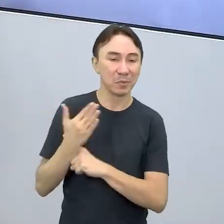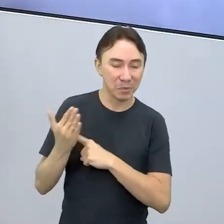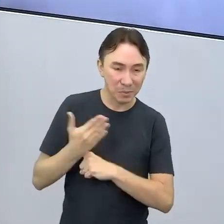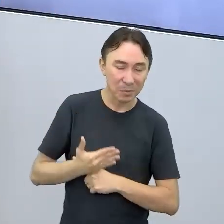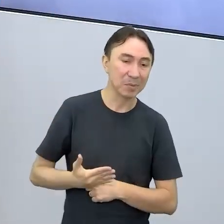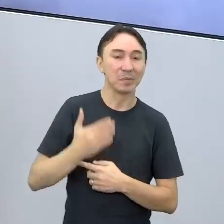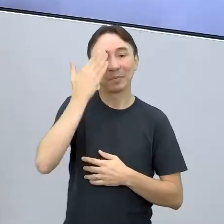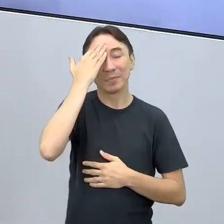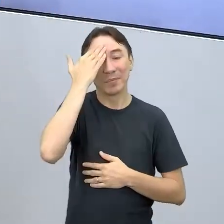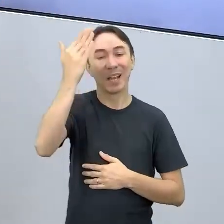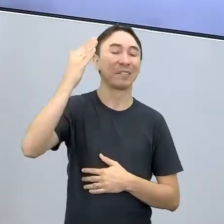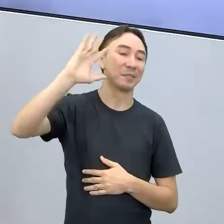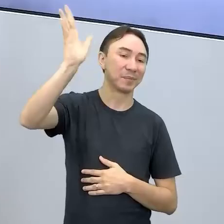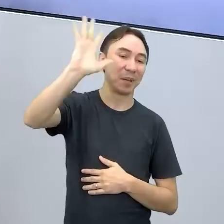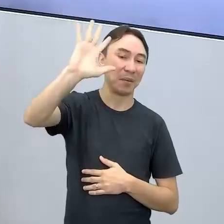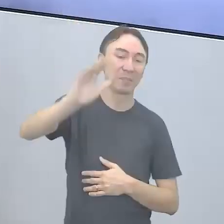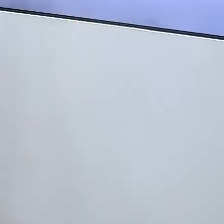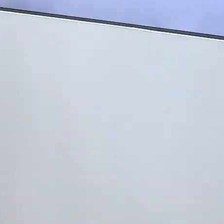a próxima. Tchau, tchau.